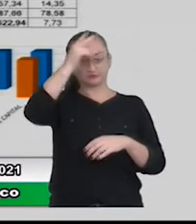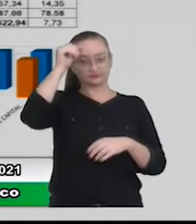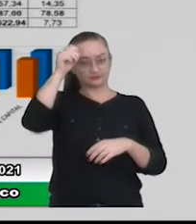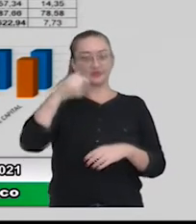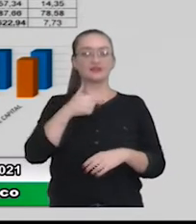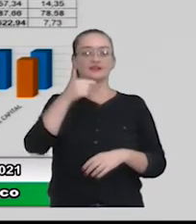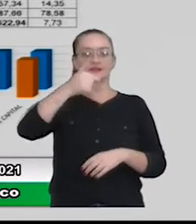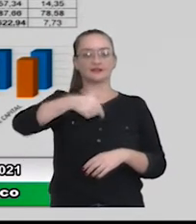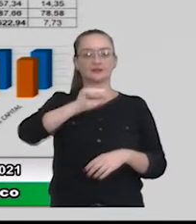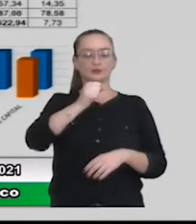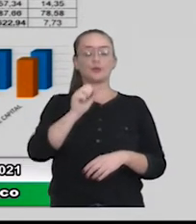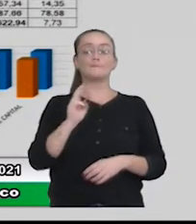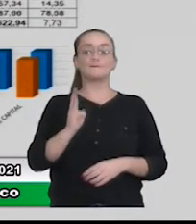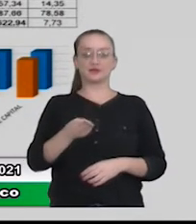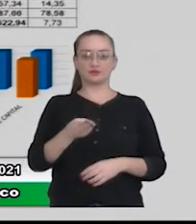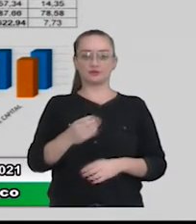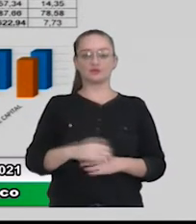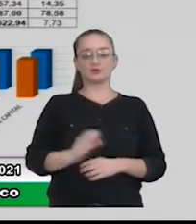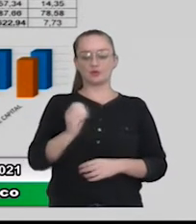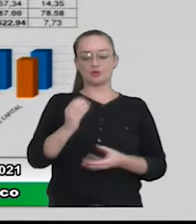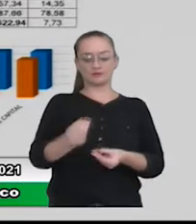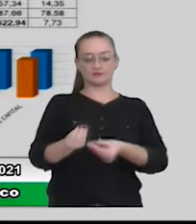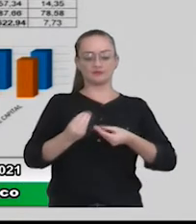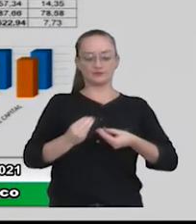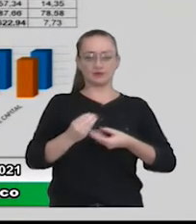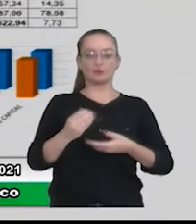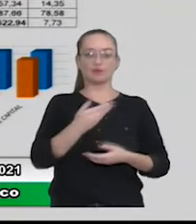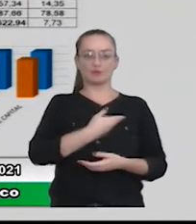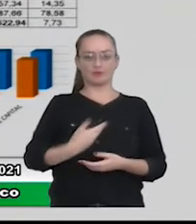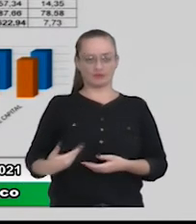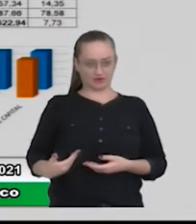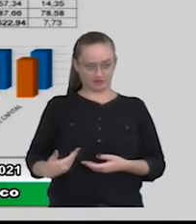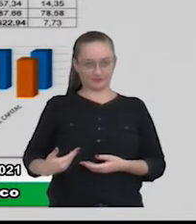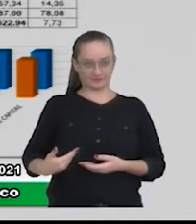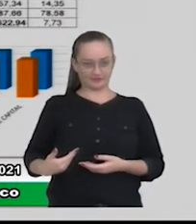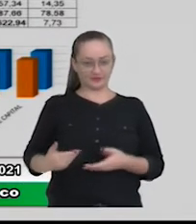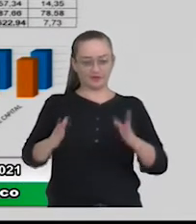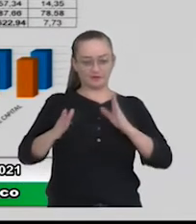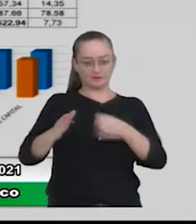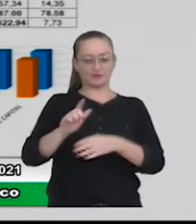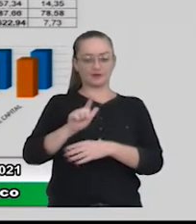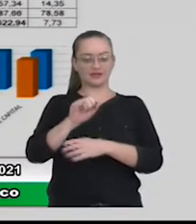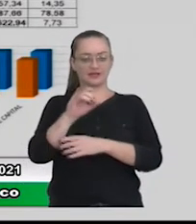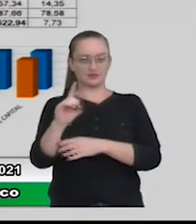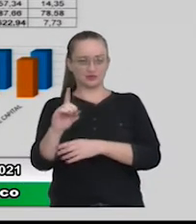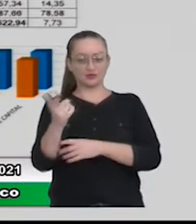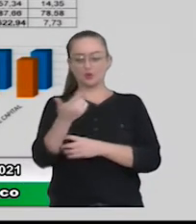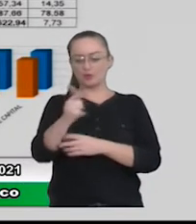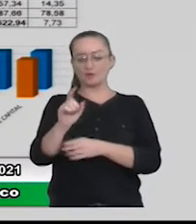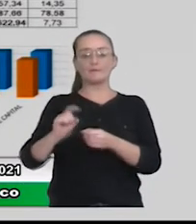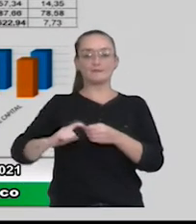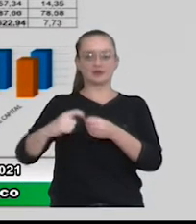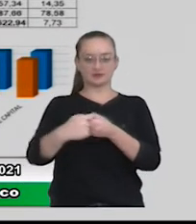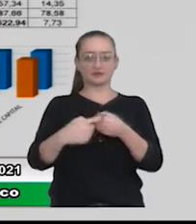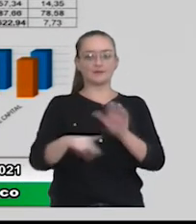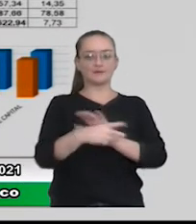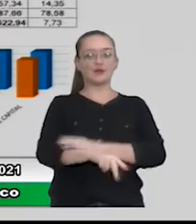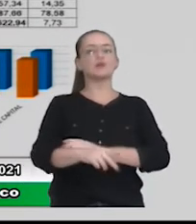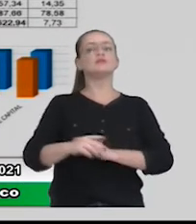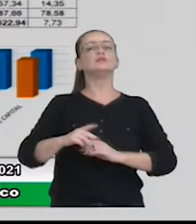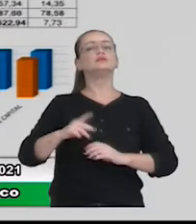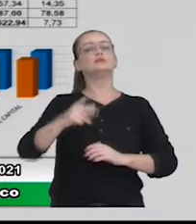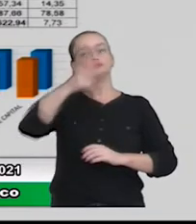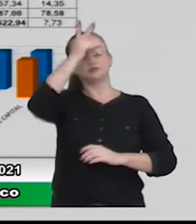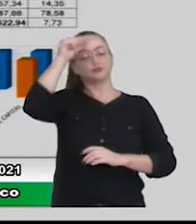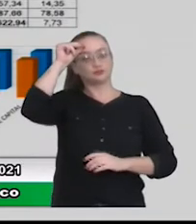que o Osasco recebeu do governo federal, uma parte direcionada à Covid, o restante para as ações no município, e